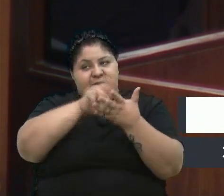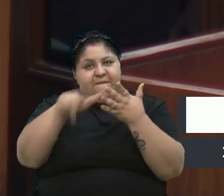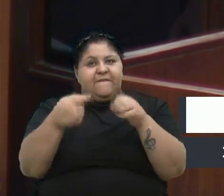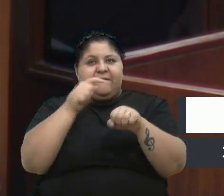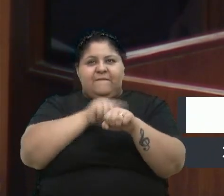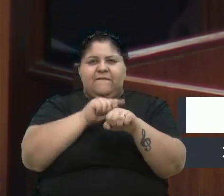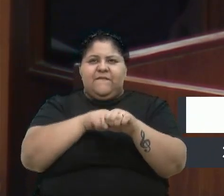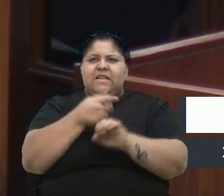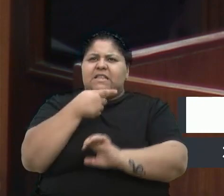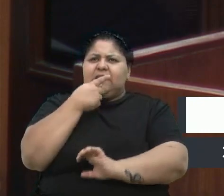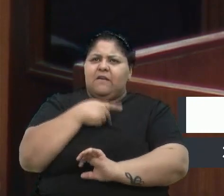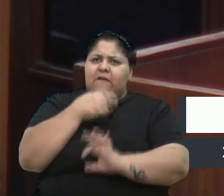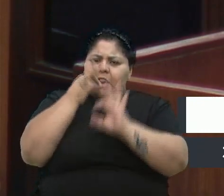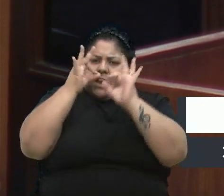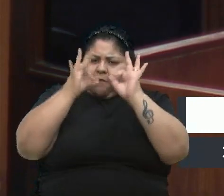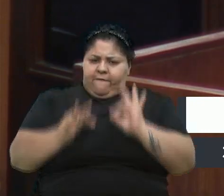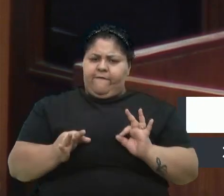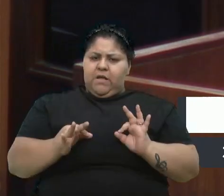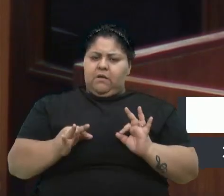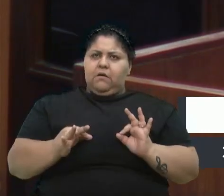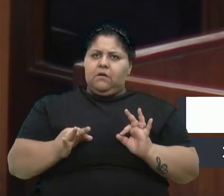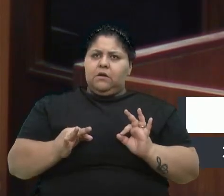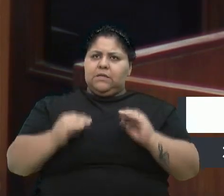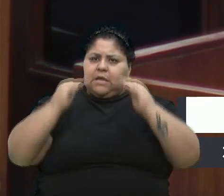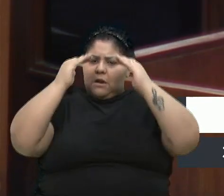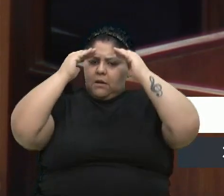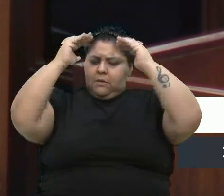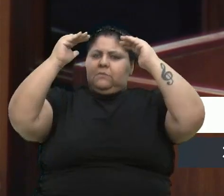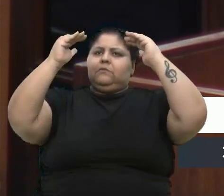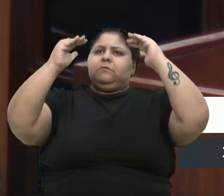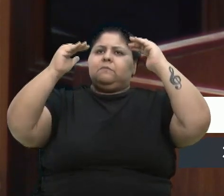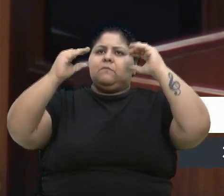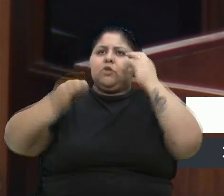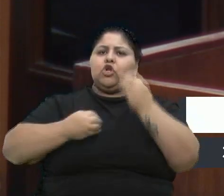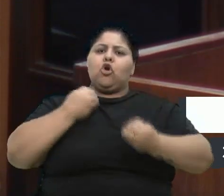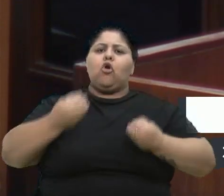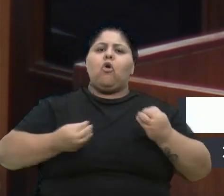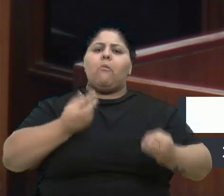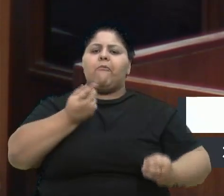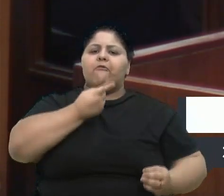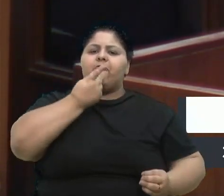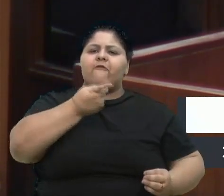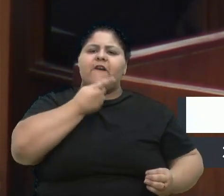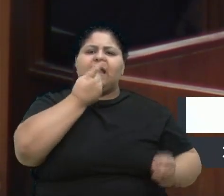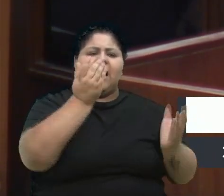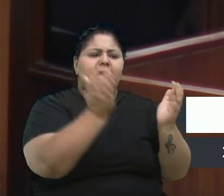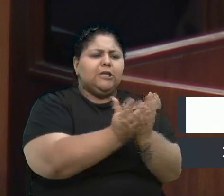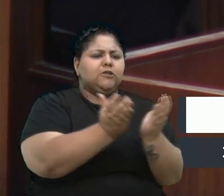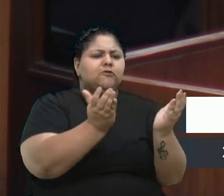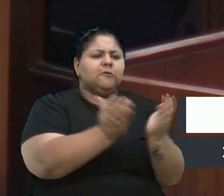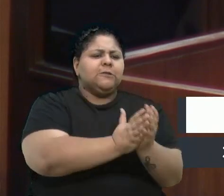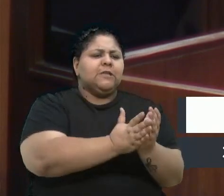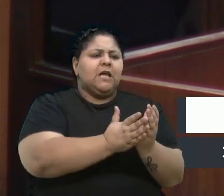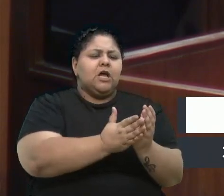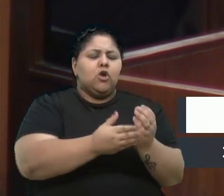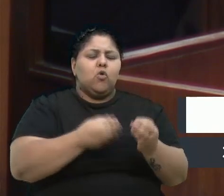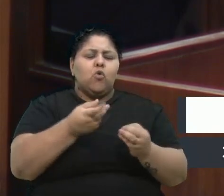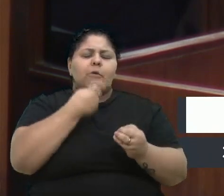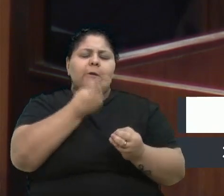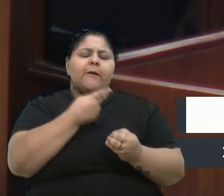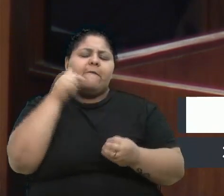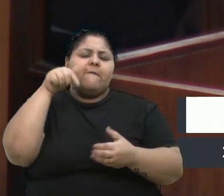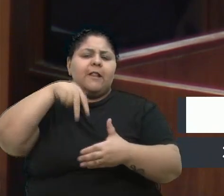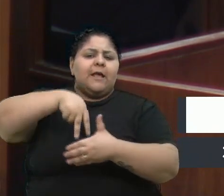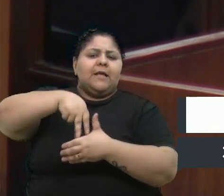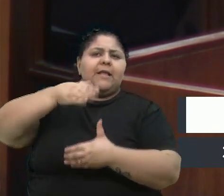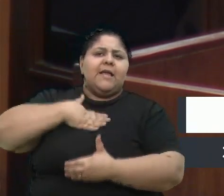na firmeza, na postura, na responsabilidade, na forma dedicada, como eles estudaram aquilo que eles vinham propor, e eu